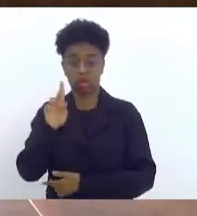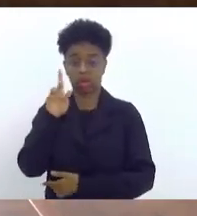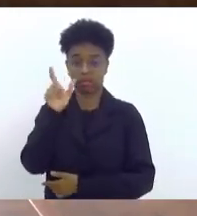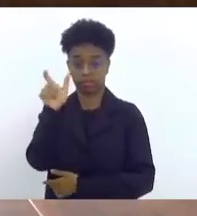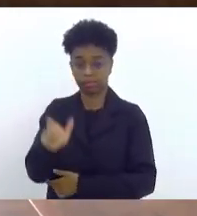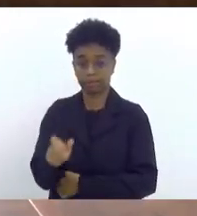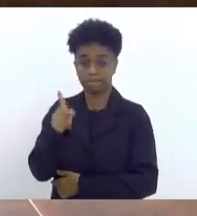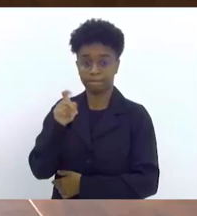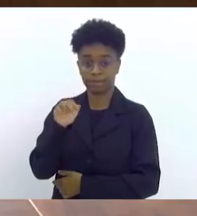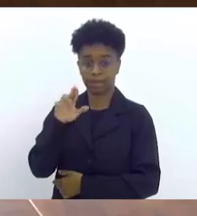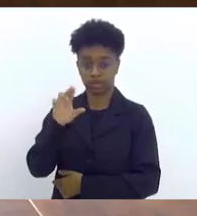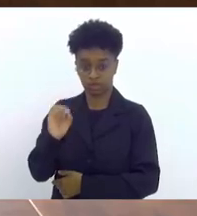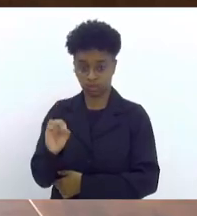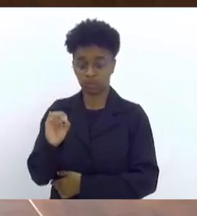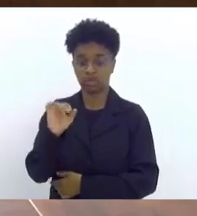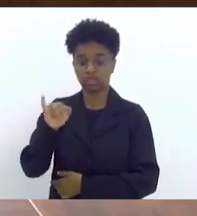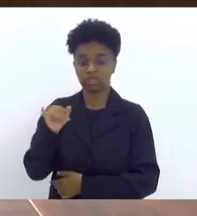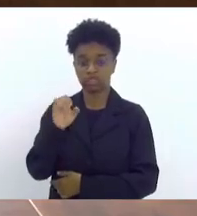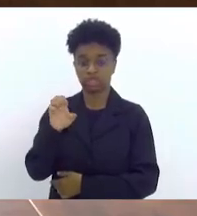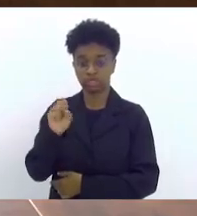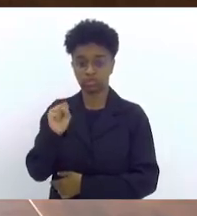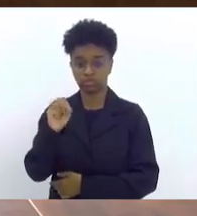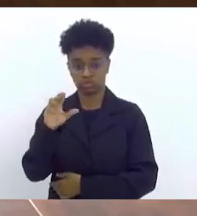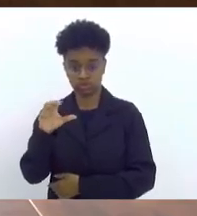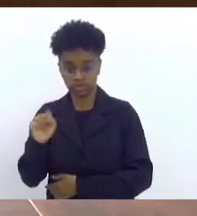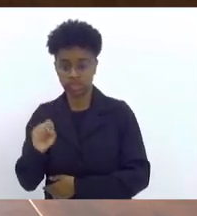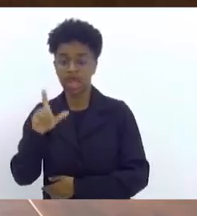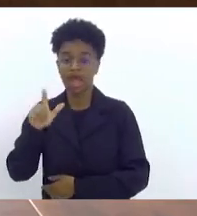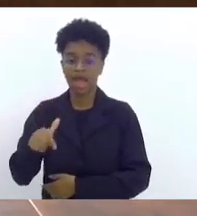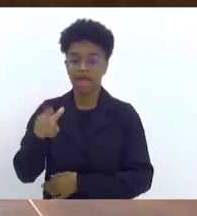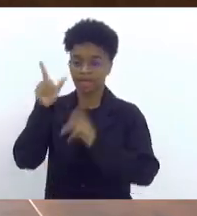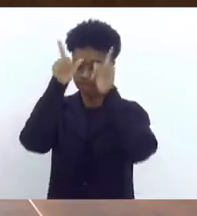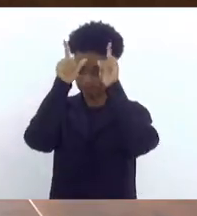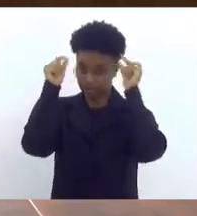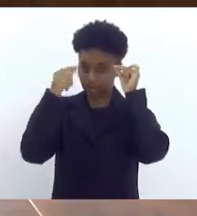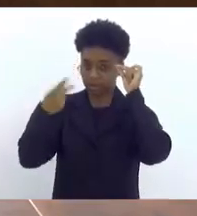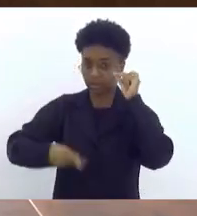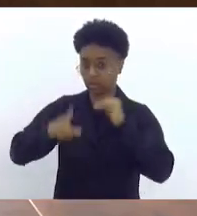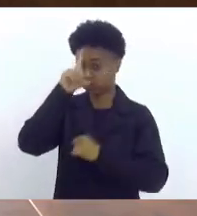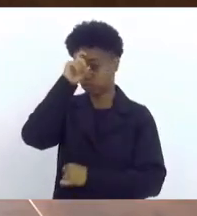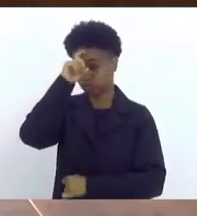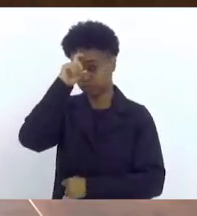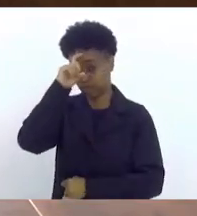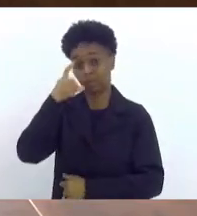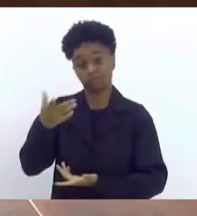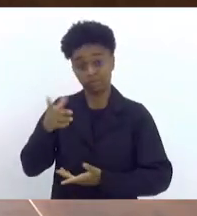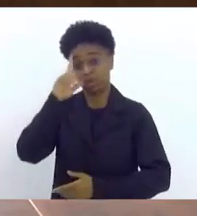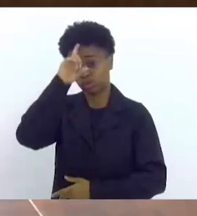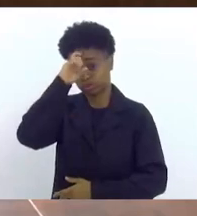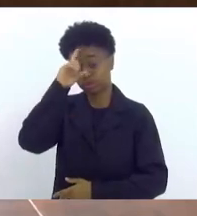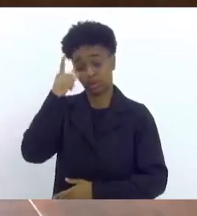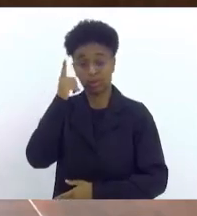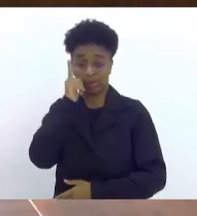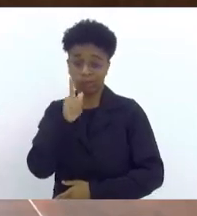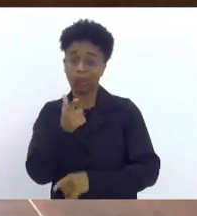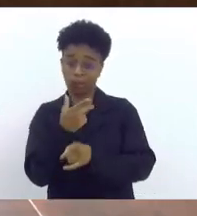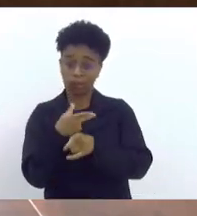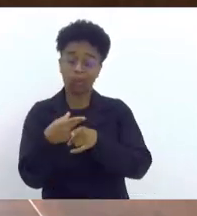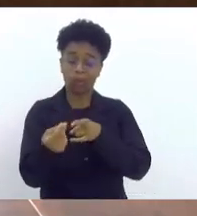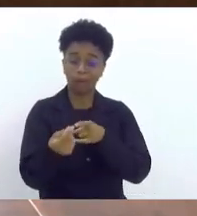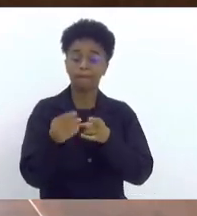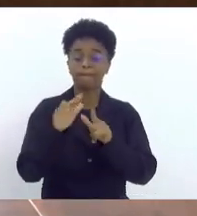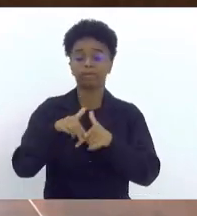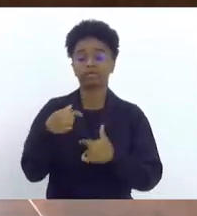enfermeiro de carreira, como diretor do Cardoso Fontes. Ganha o Cardoso Fontes, porque a gente sabe do compromisso do Pedro,